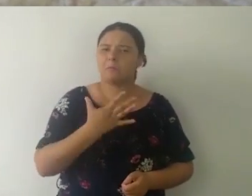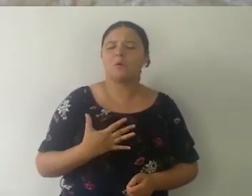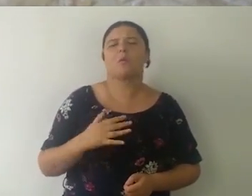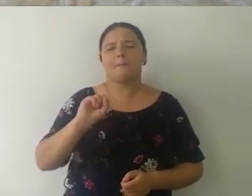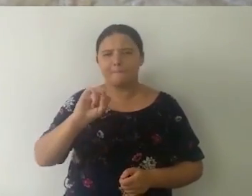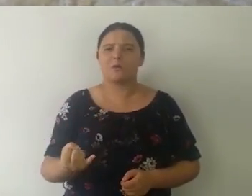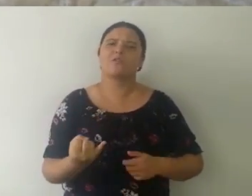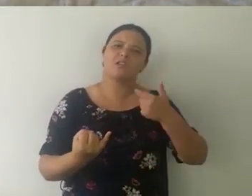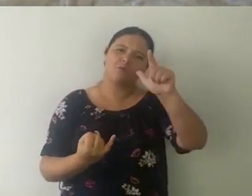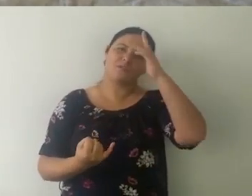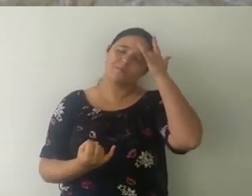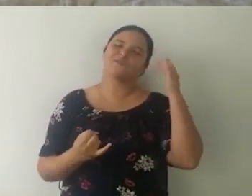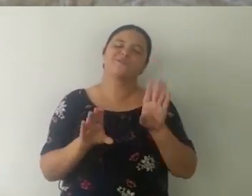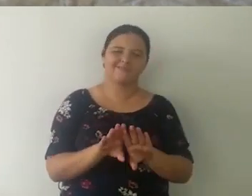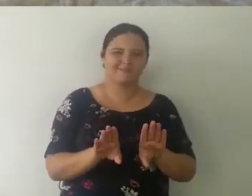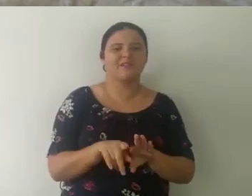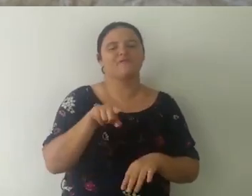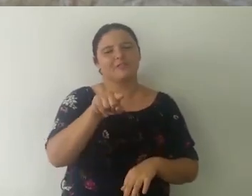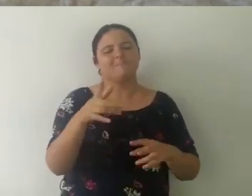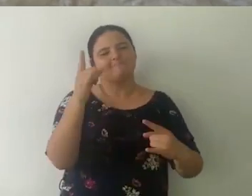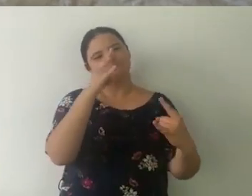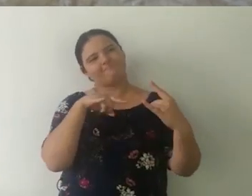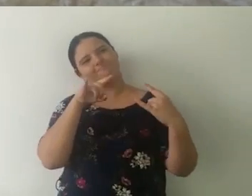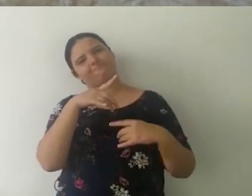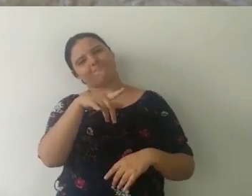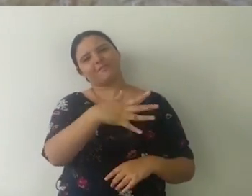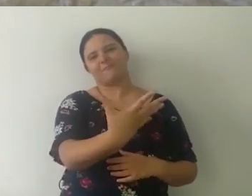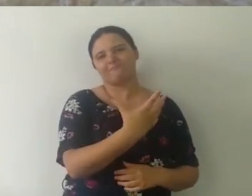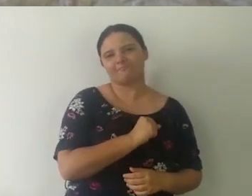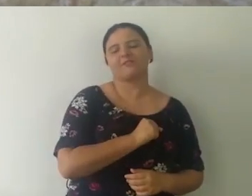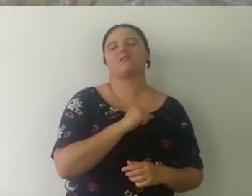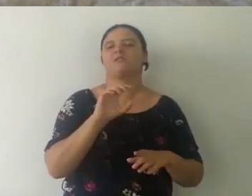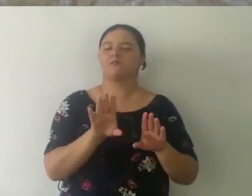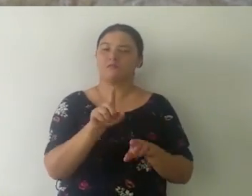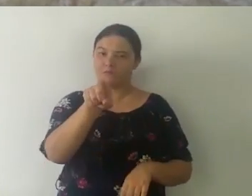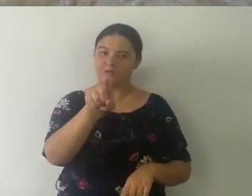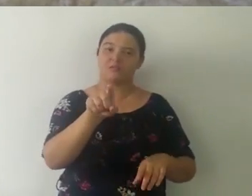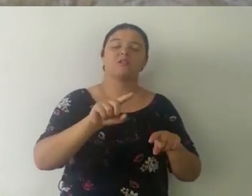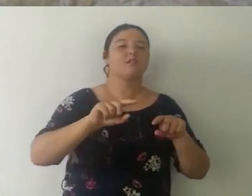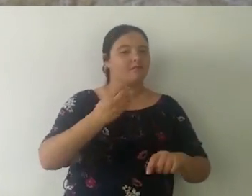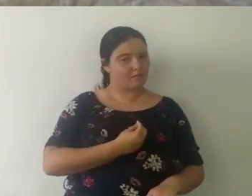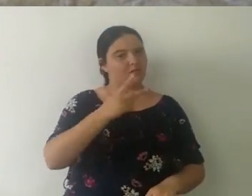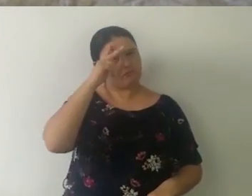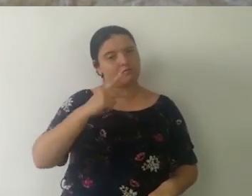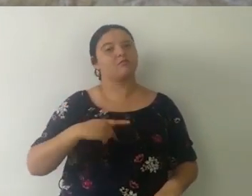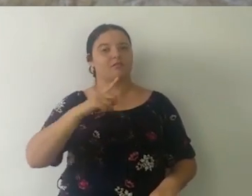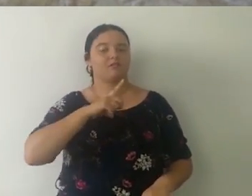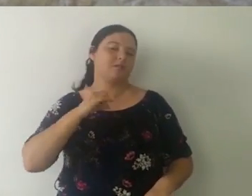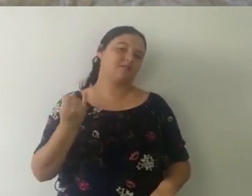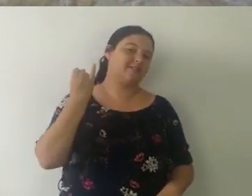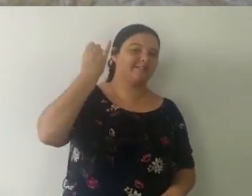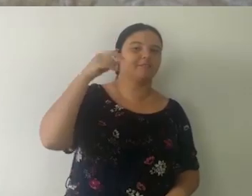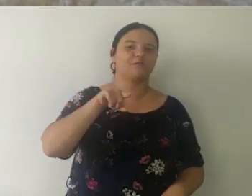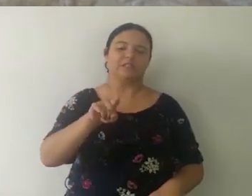sozinha e aproveitar muito a companhia de quem você gosta. De quem você se sente atraída. Sem esquecer que você tem uma vida própria.